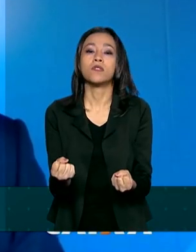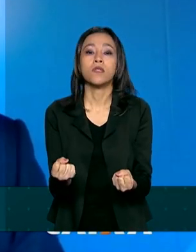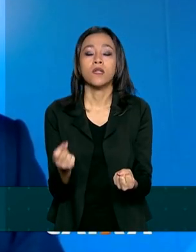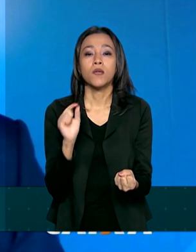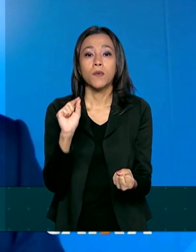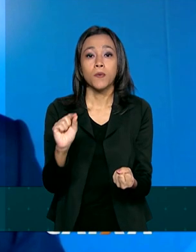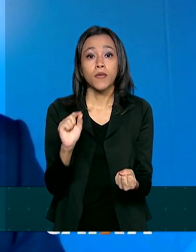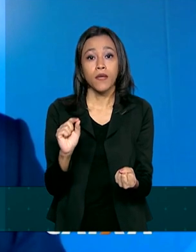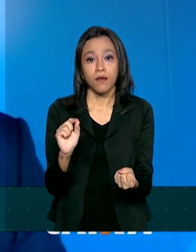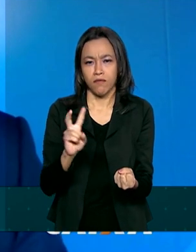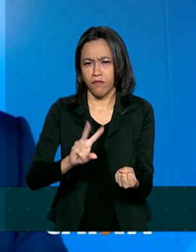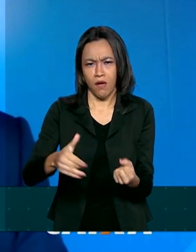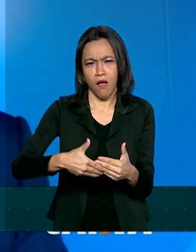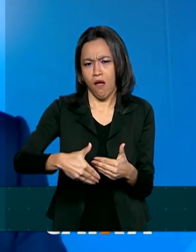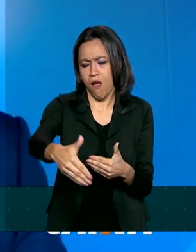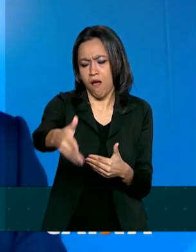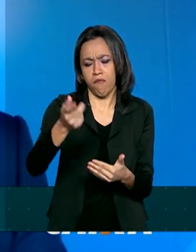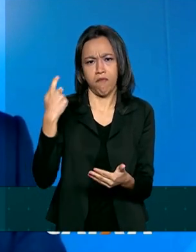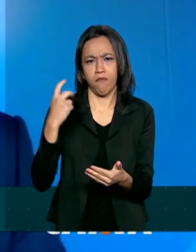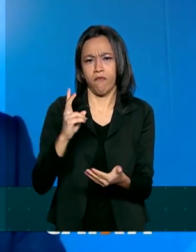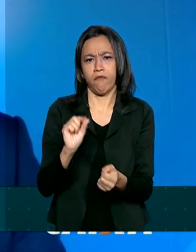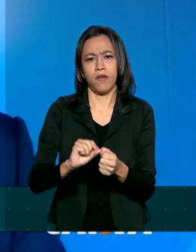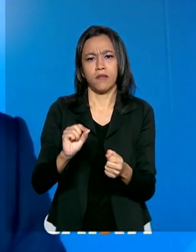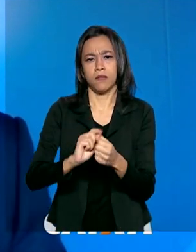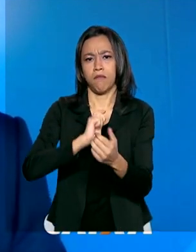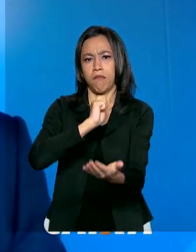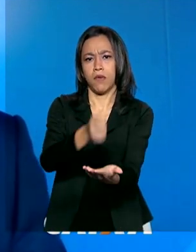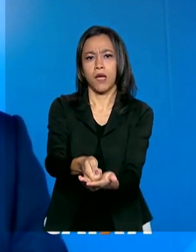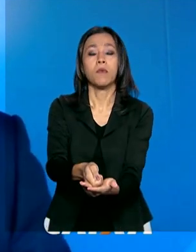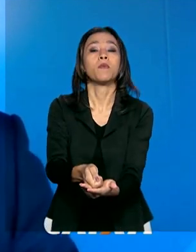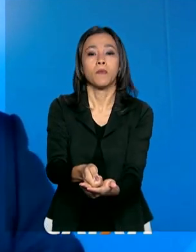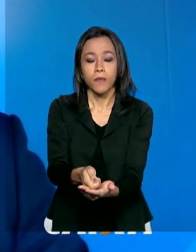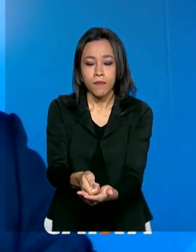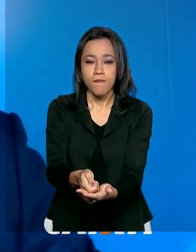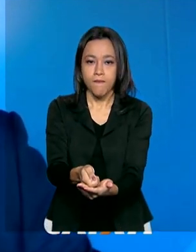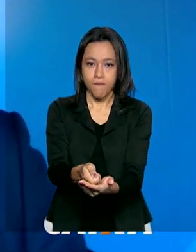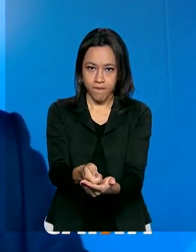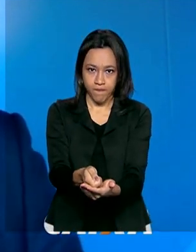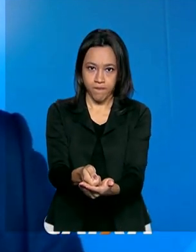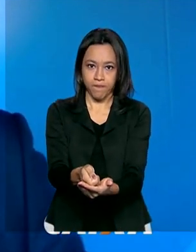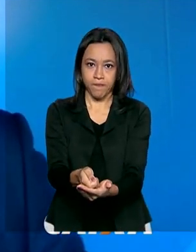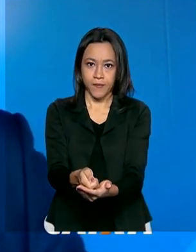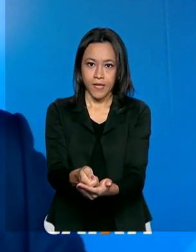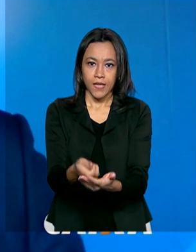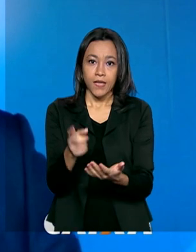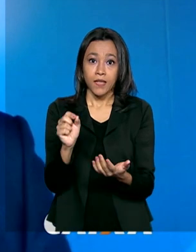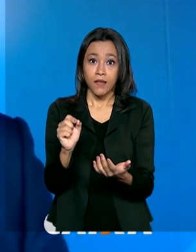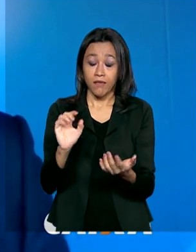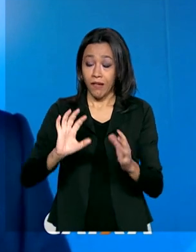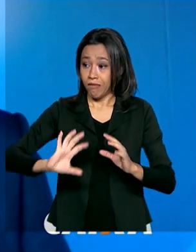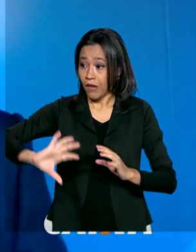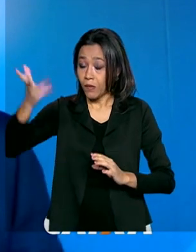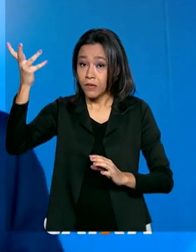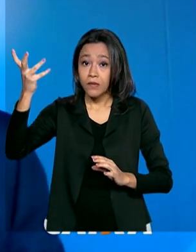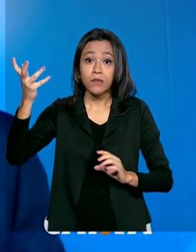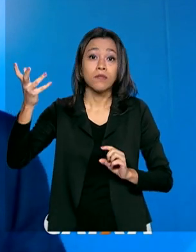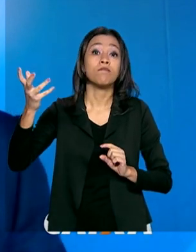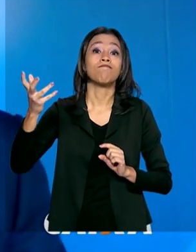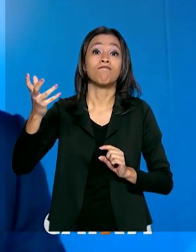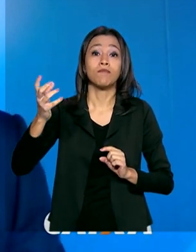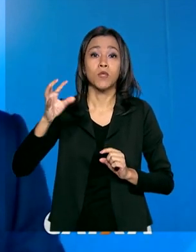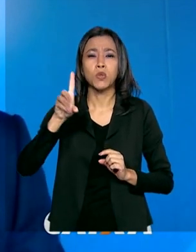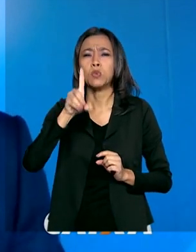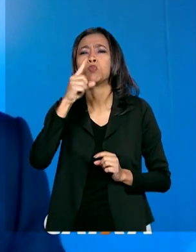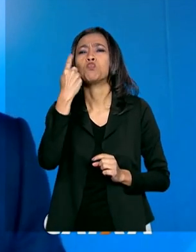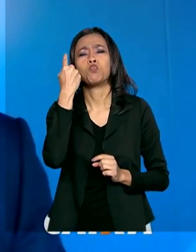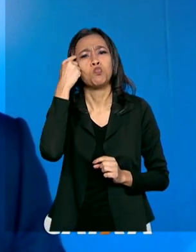não faremos um pagamento aonde acabe acontecendo de um